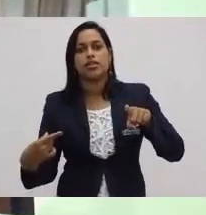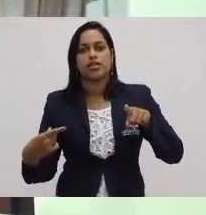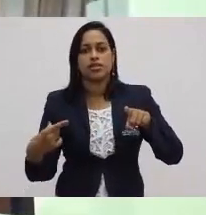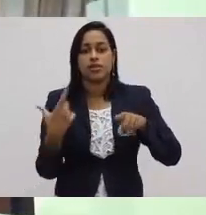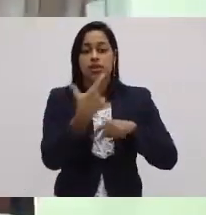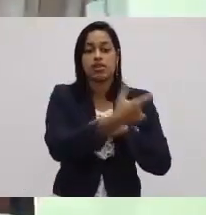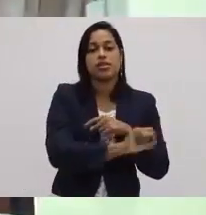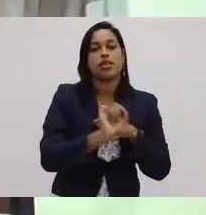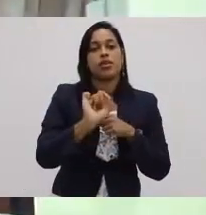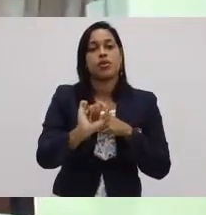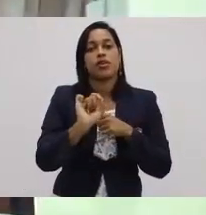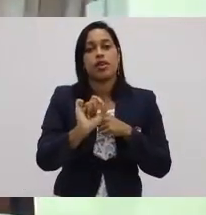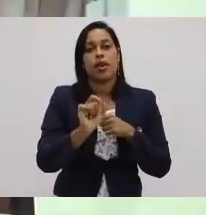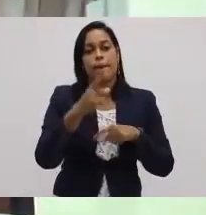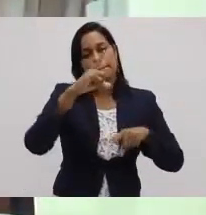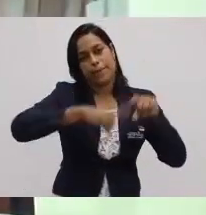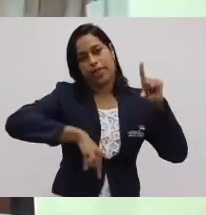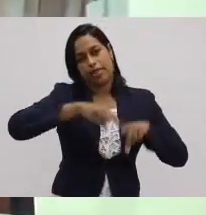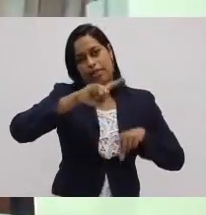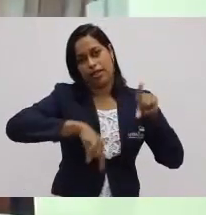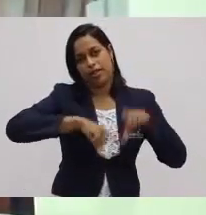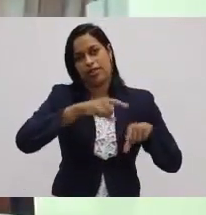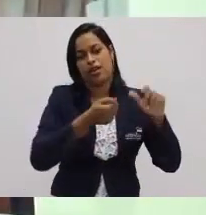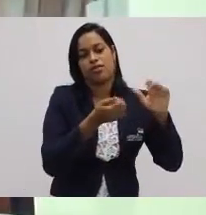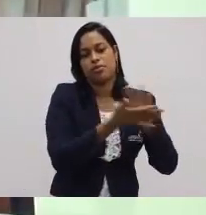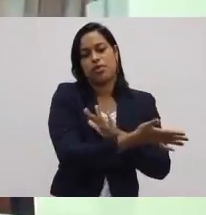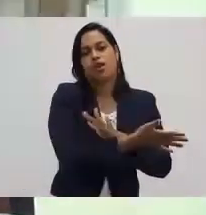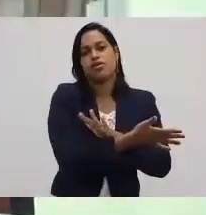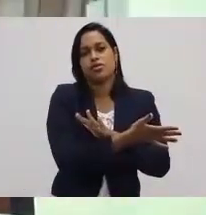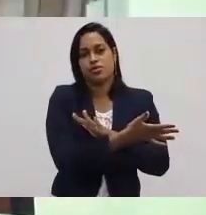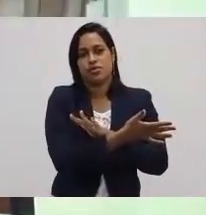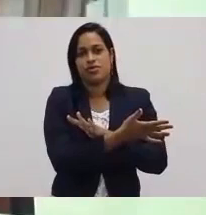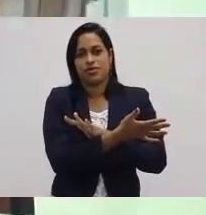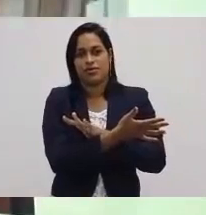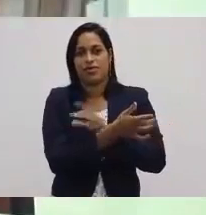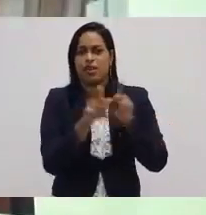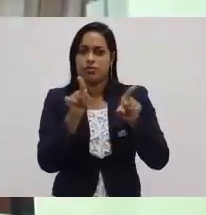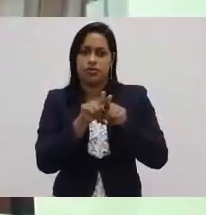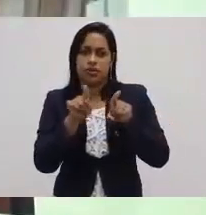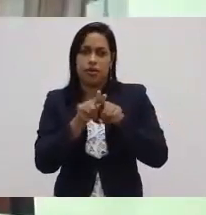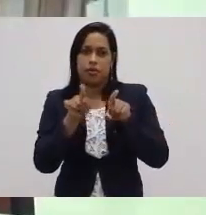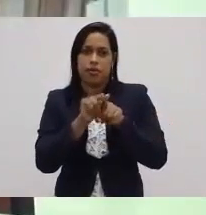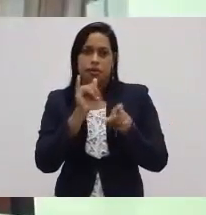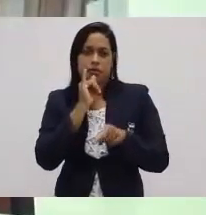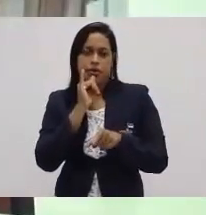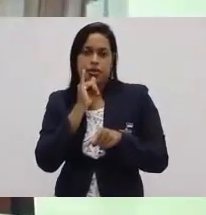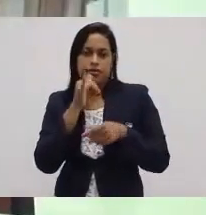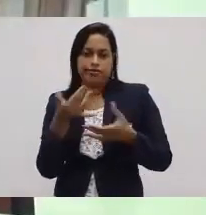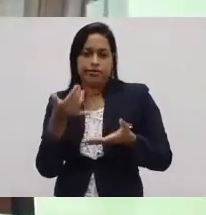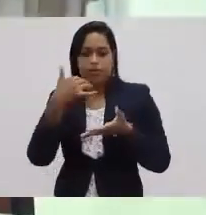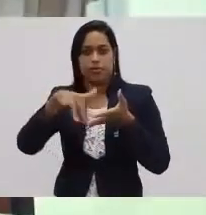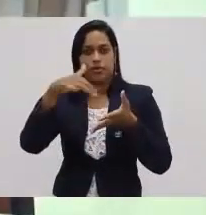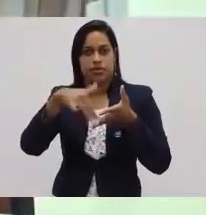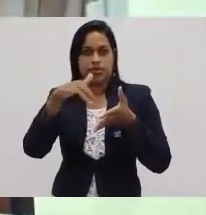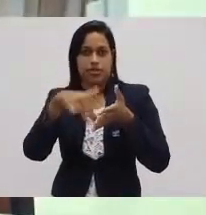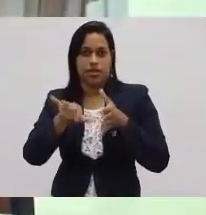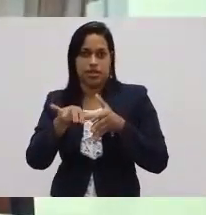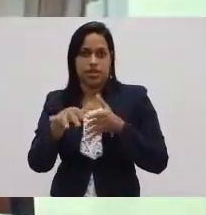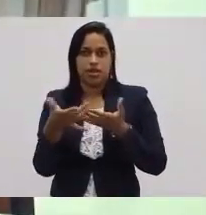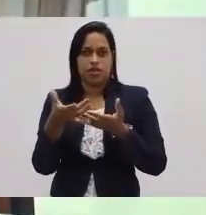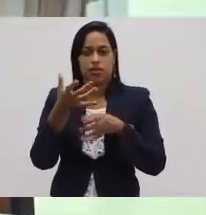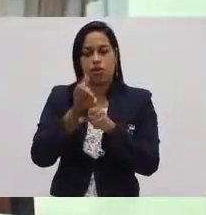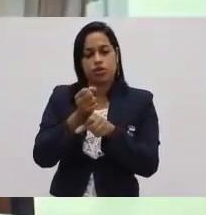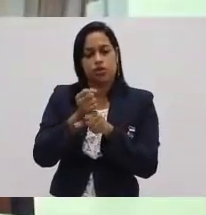saída seria materiais impressos. Também um exemplo de um escritório de contabilidade. Alguns exemplos de